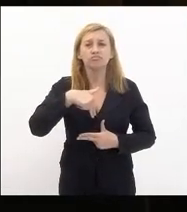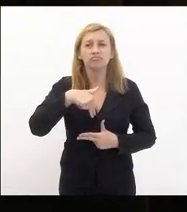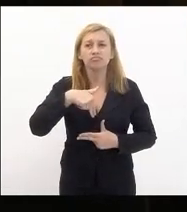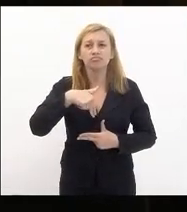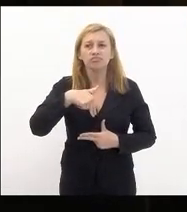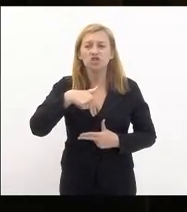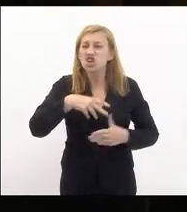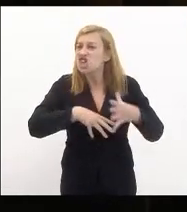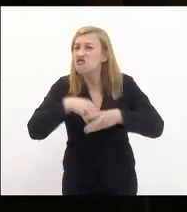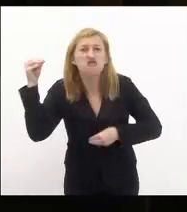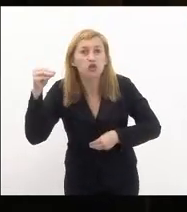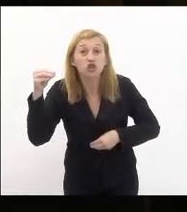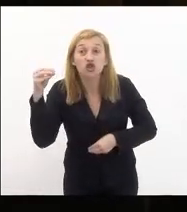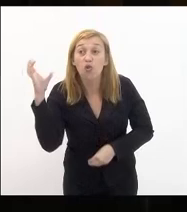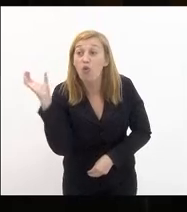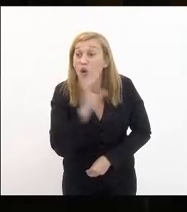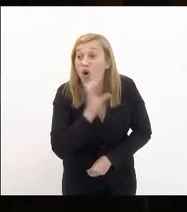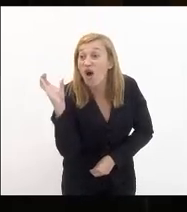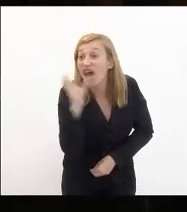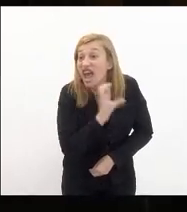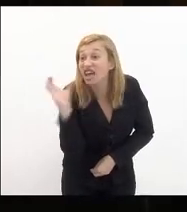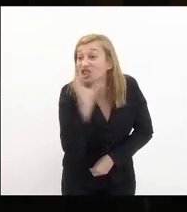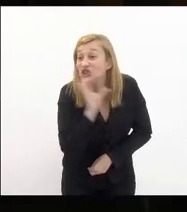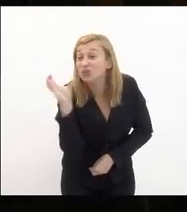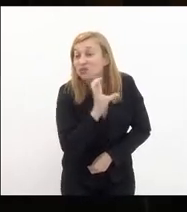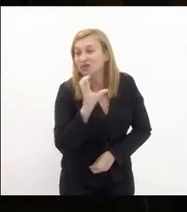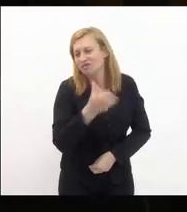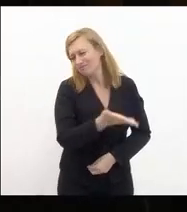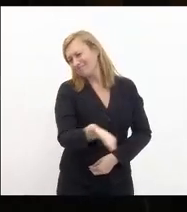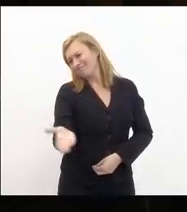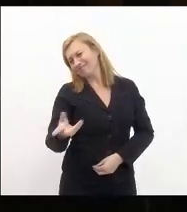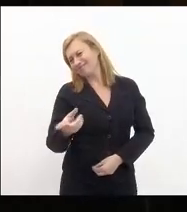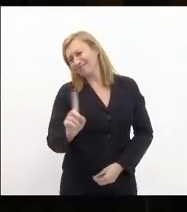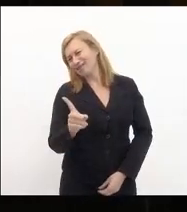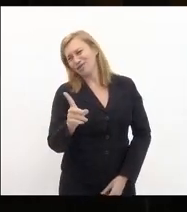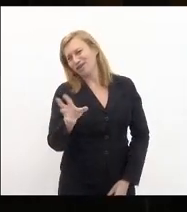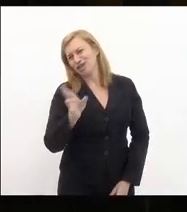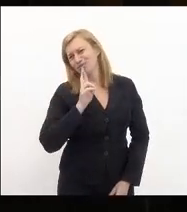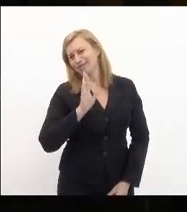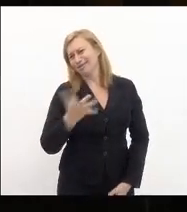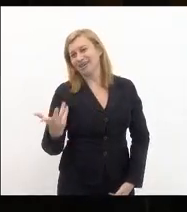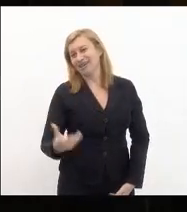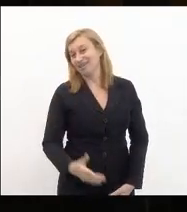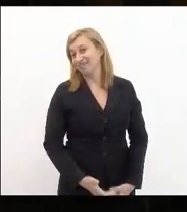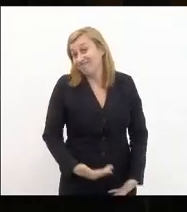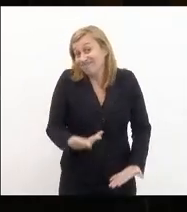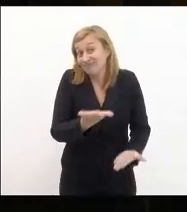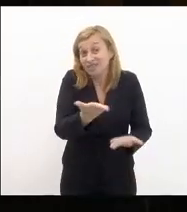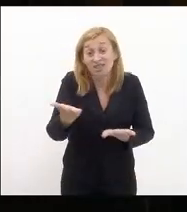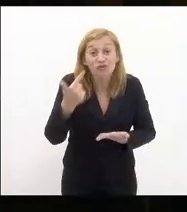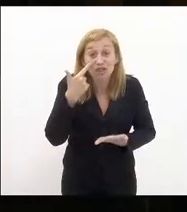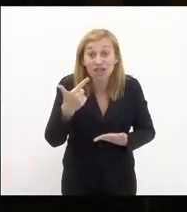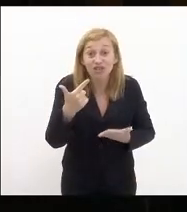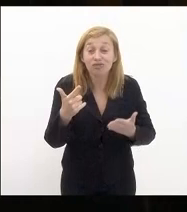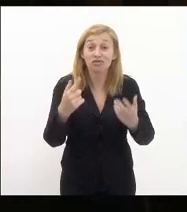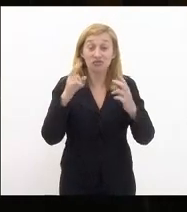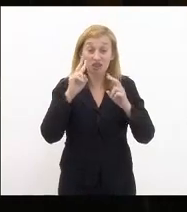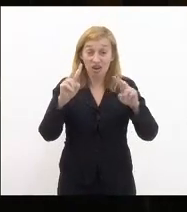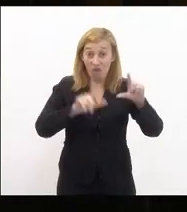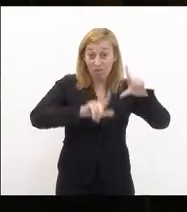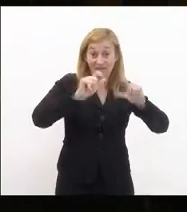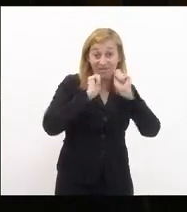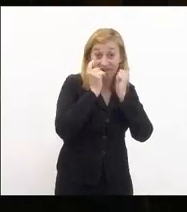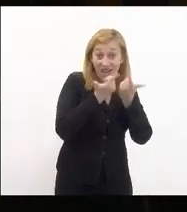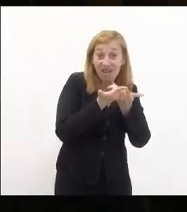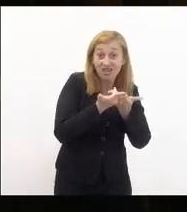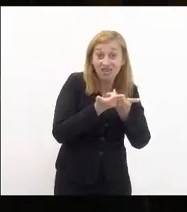e fugiu correndo para não responder ao senhor e a senhora que nos assistem agora pela TV